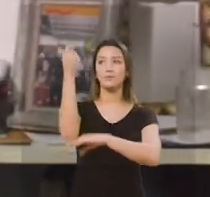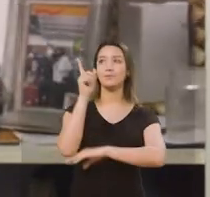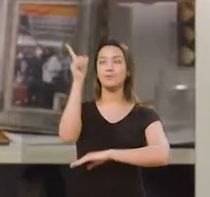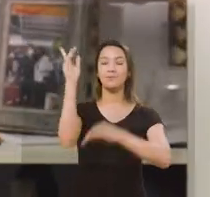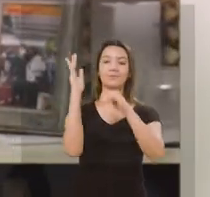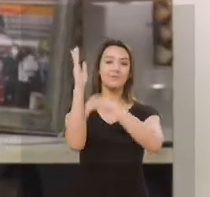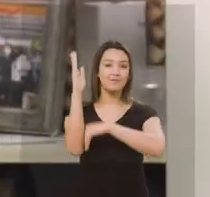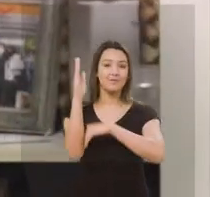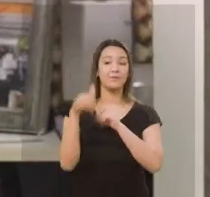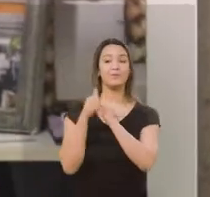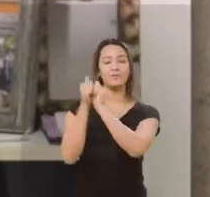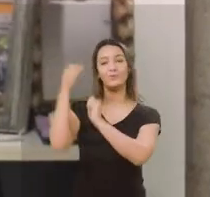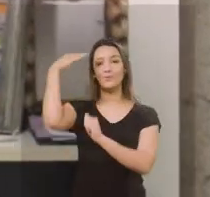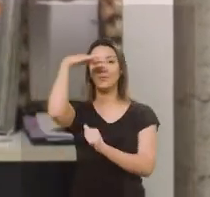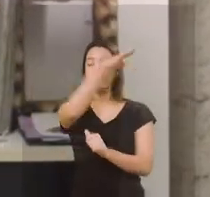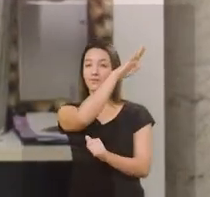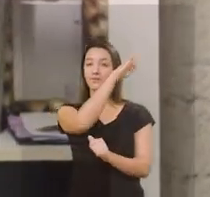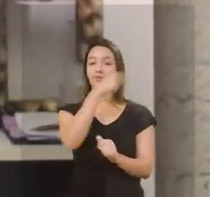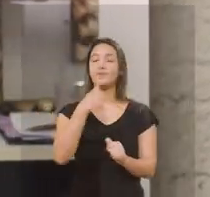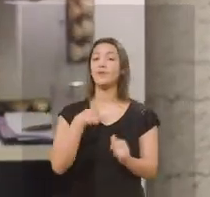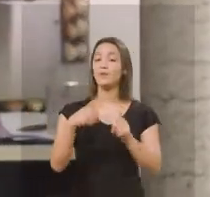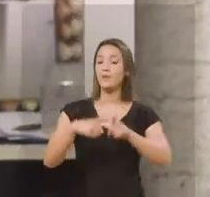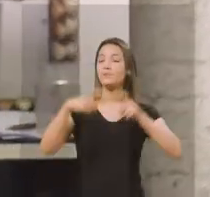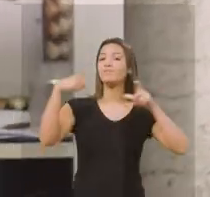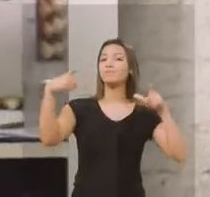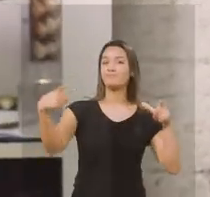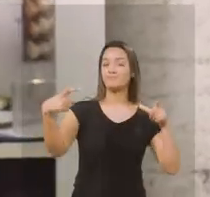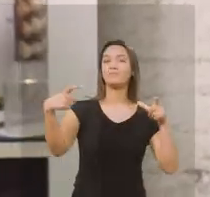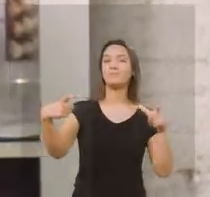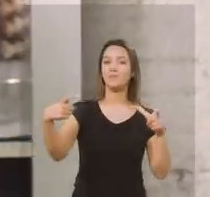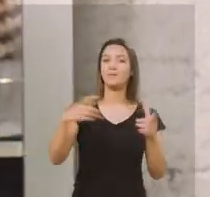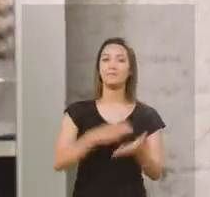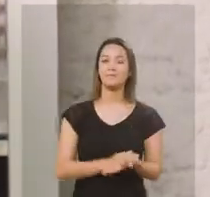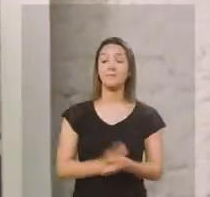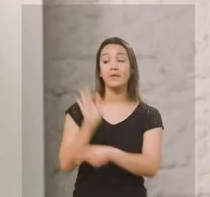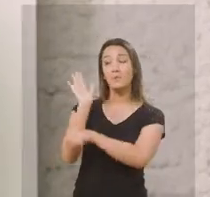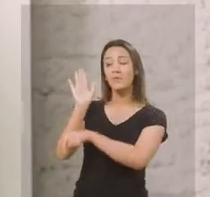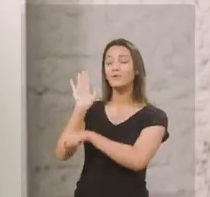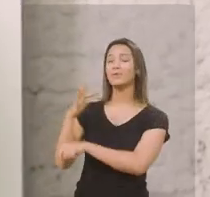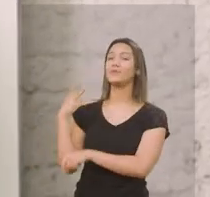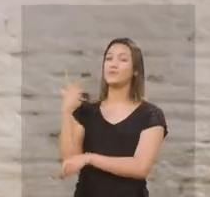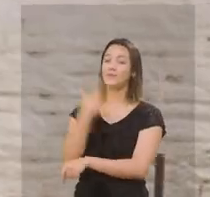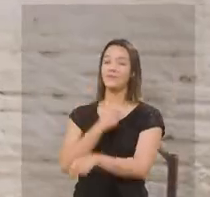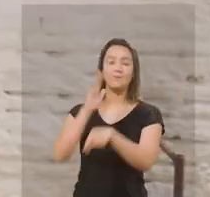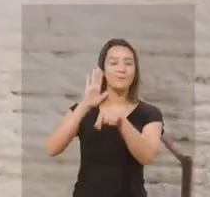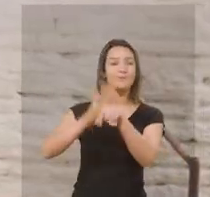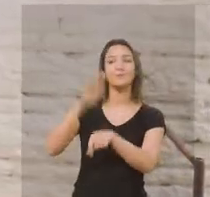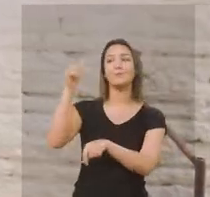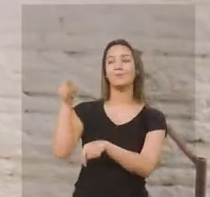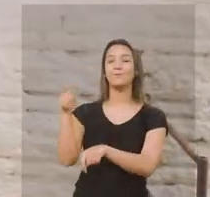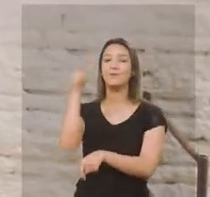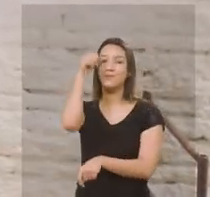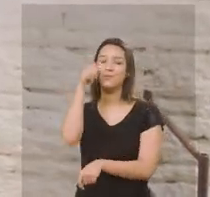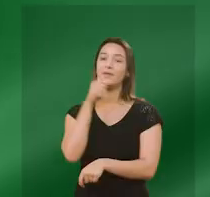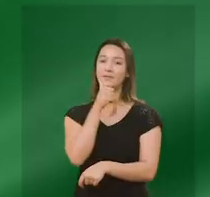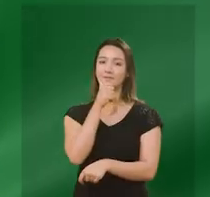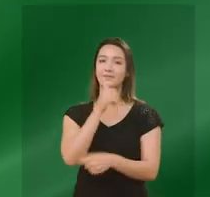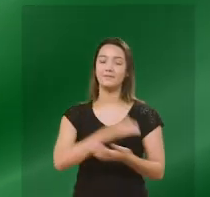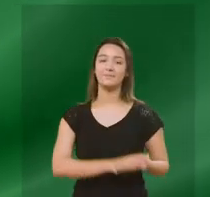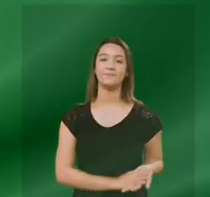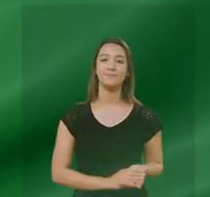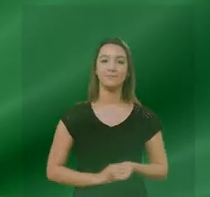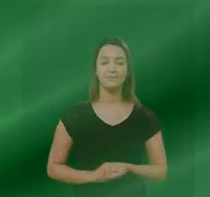no Senado, com o apoio do Bolsonaro, eu vou aumentar esse número e proteger e salvar muito mais mulheres.